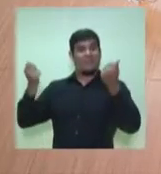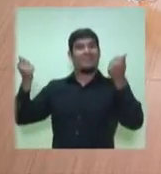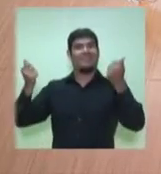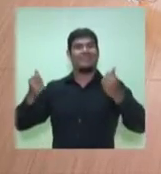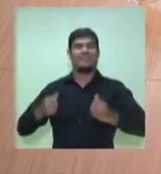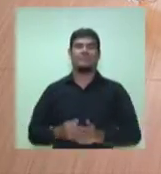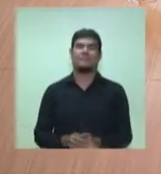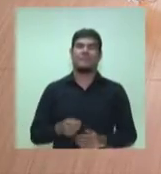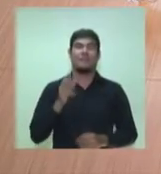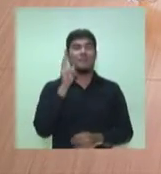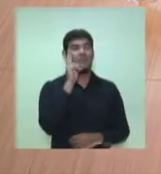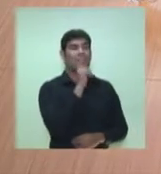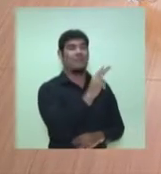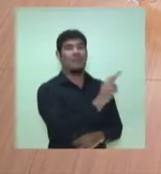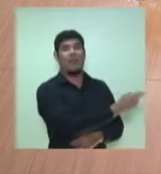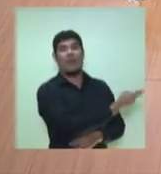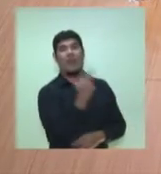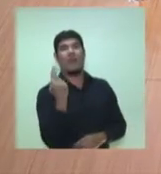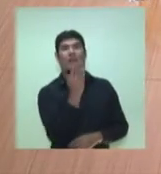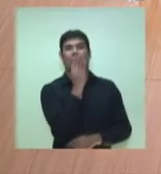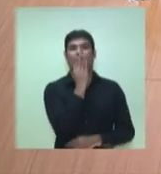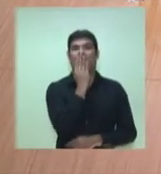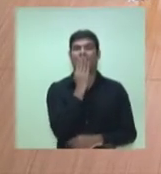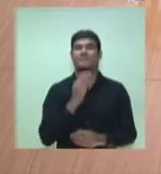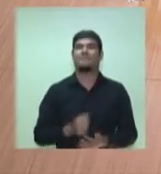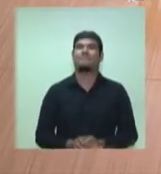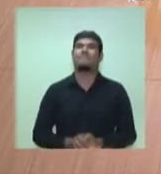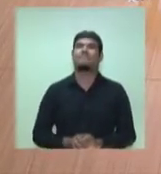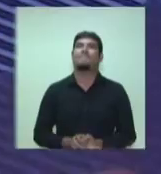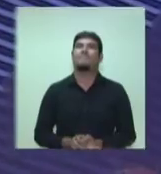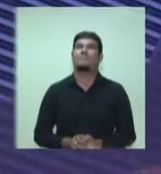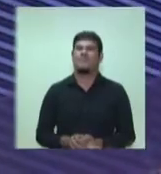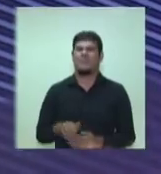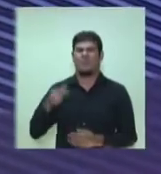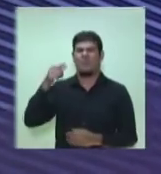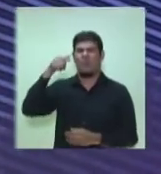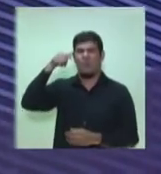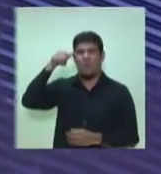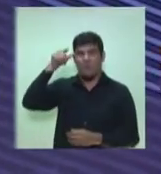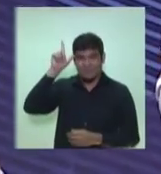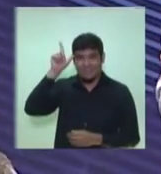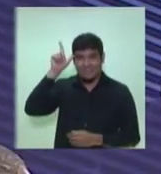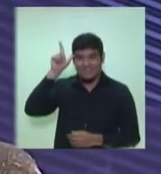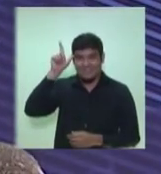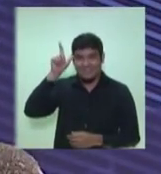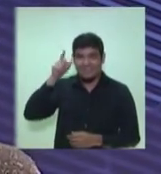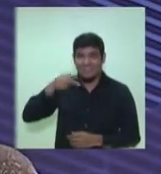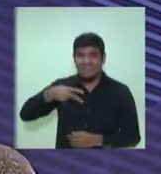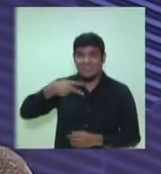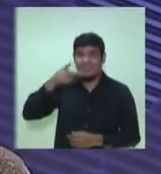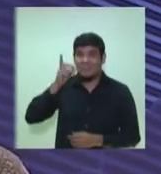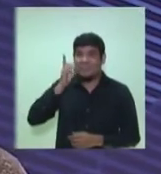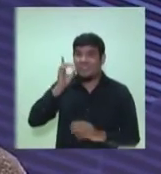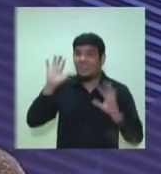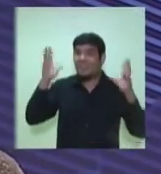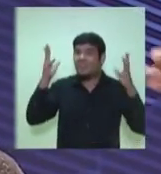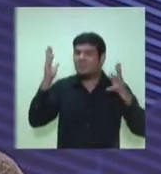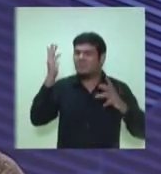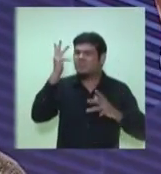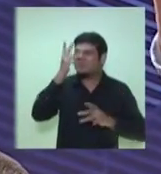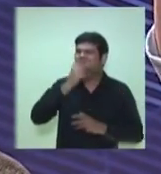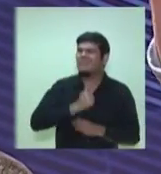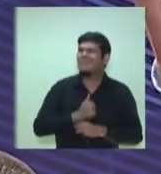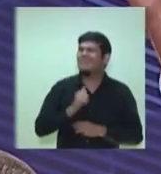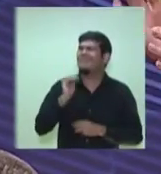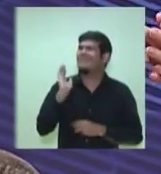ouvir agora o comentário do candidato Arthur Neto. Ontem, terminamos o segundo dia de um evento muito bonito, que já